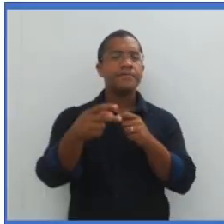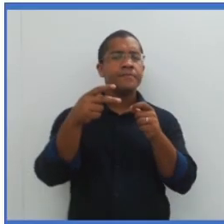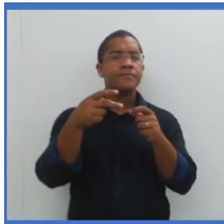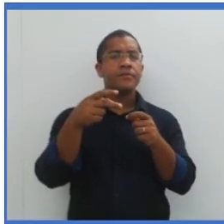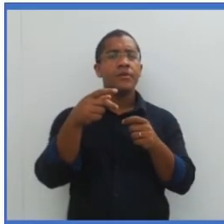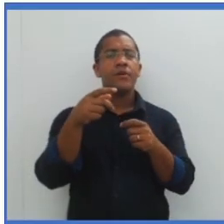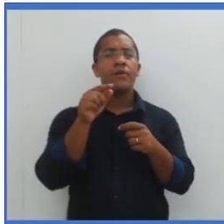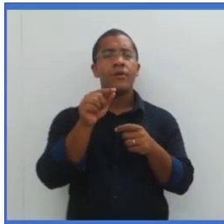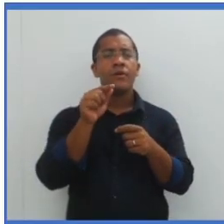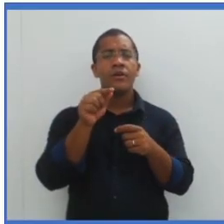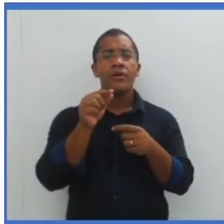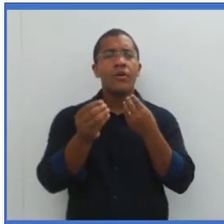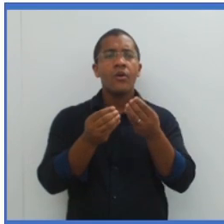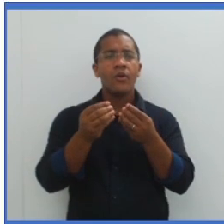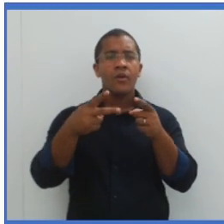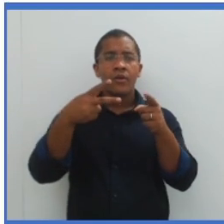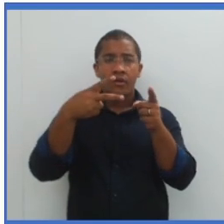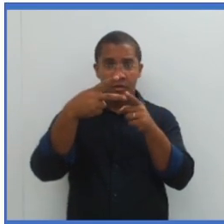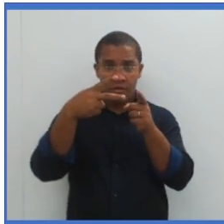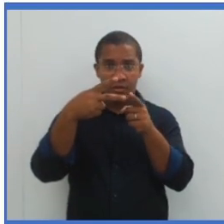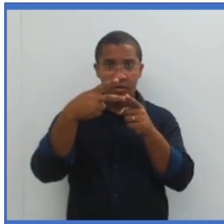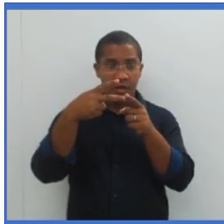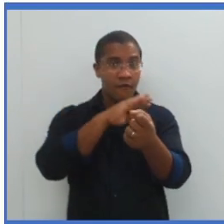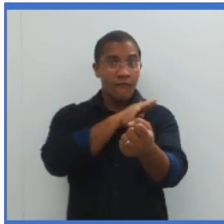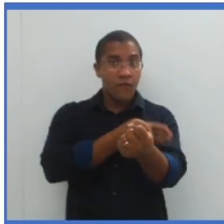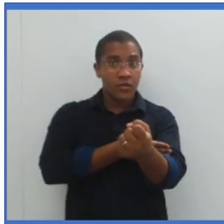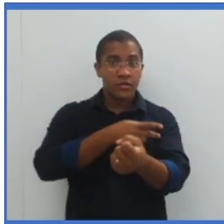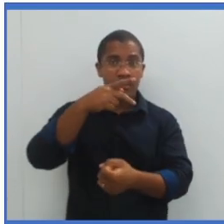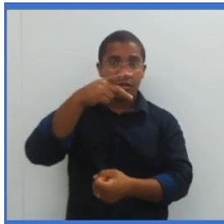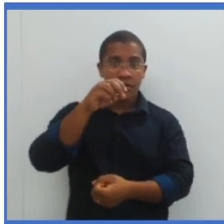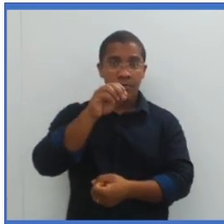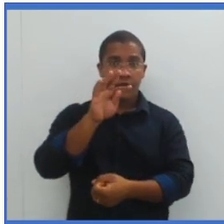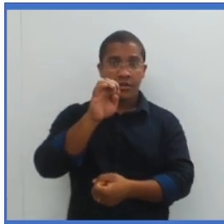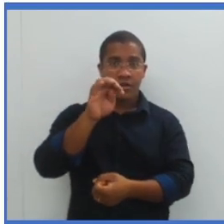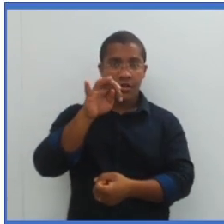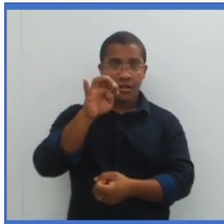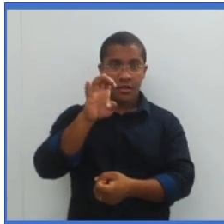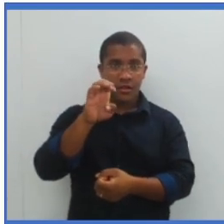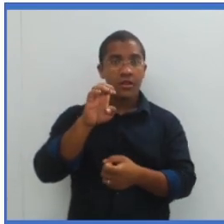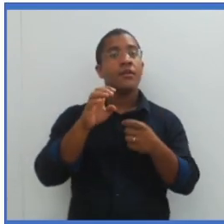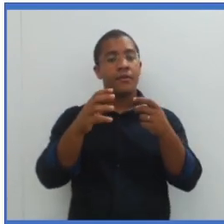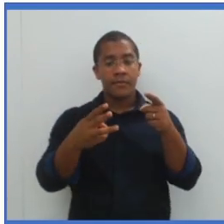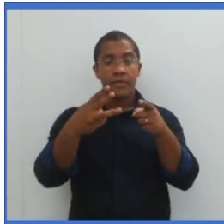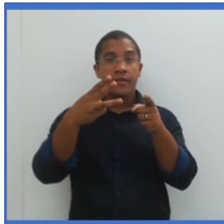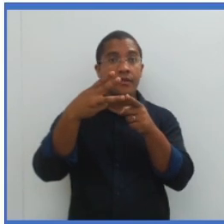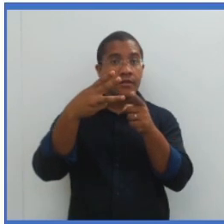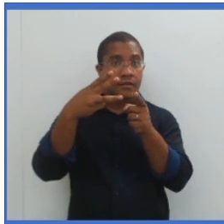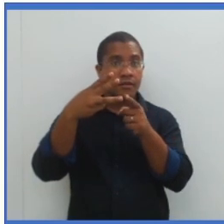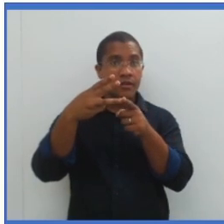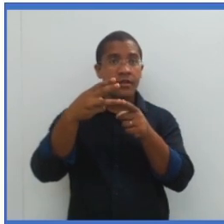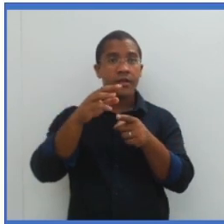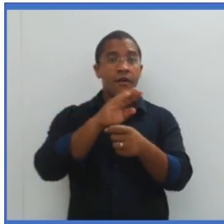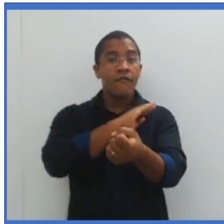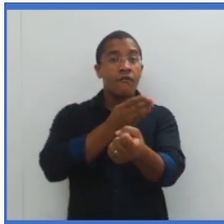Um ponto onde vai exercer a força potente e o outro ponto onde vai